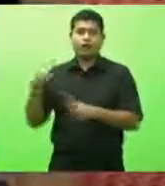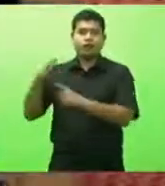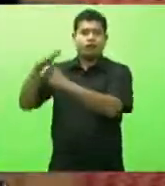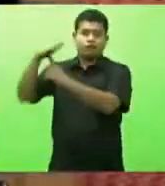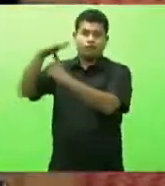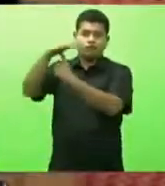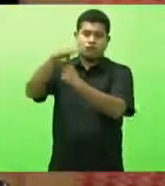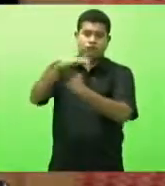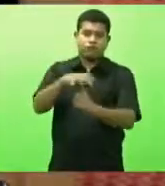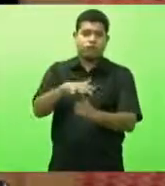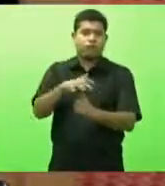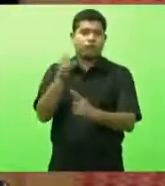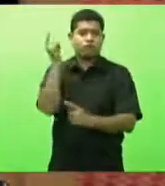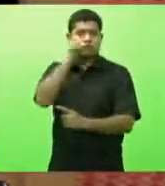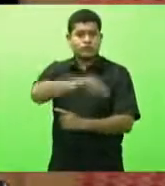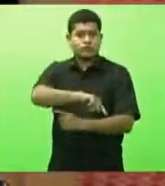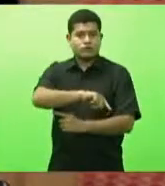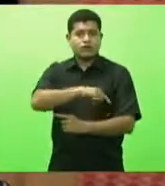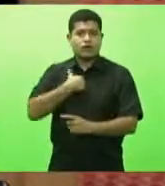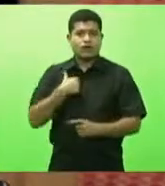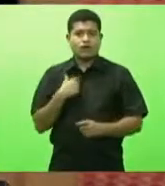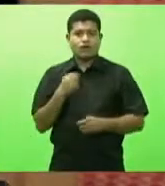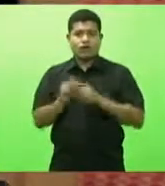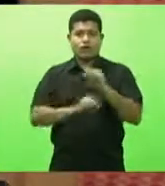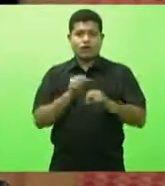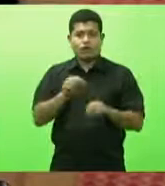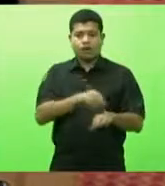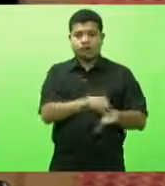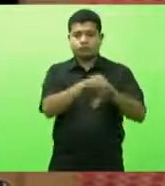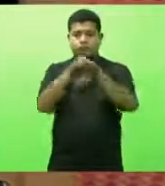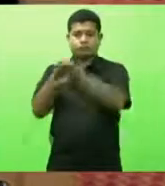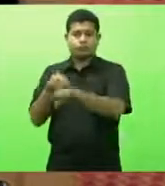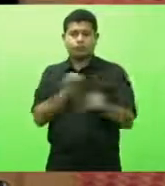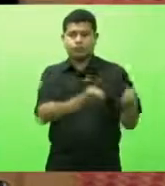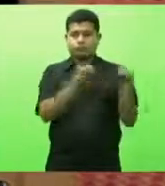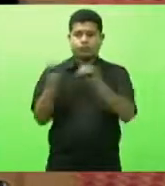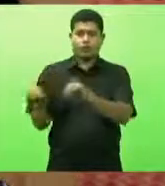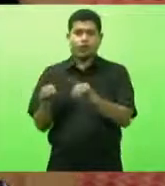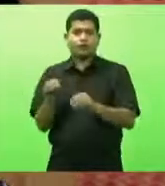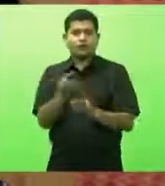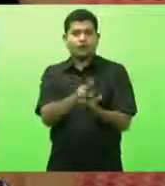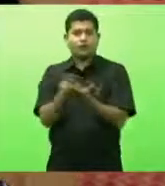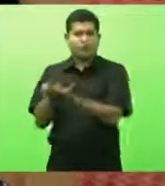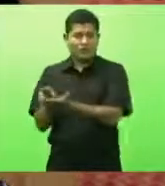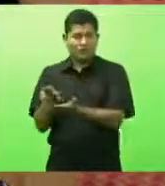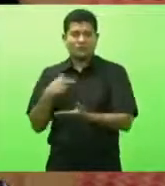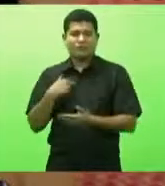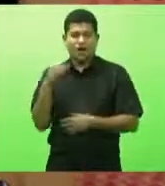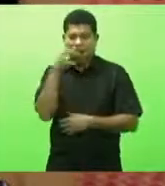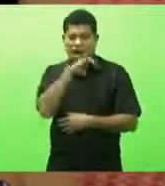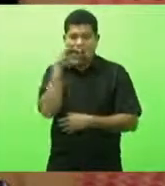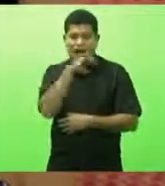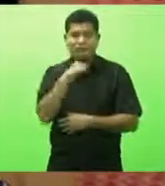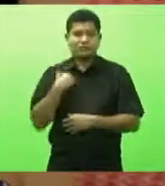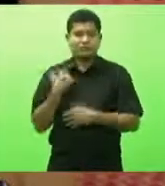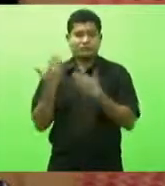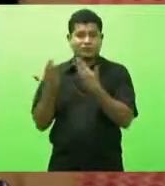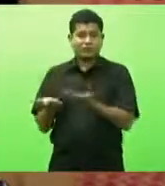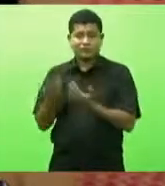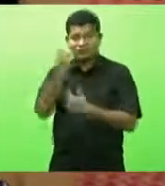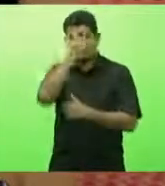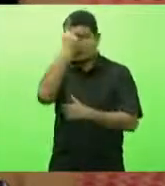transporte dos pacientes com mais rapidez. então, nós estamos falando de uma pessoa que